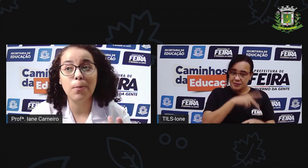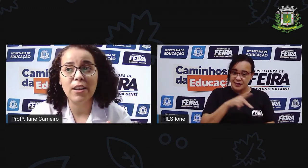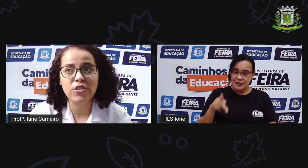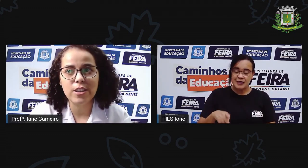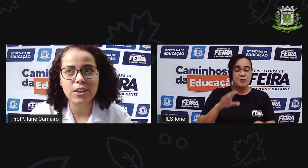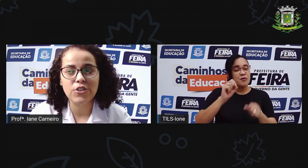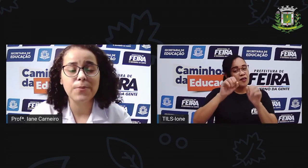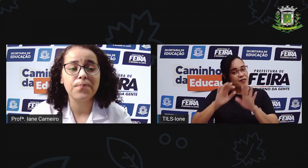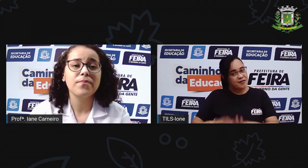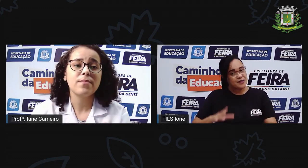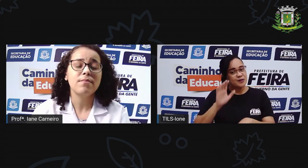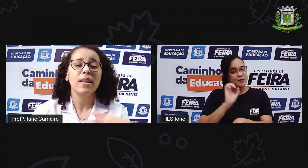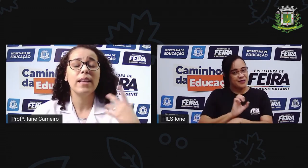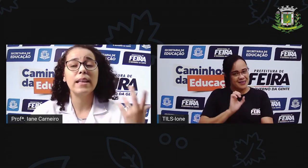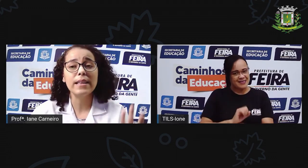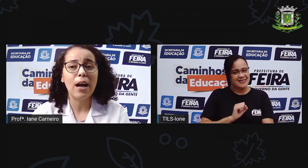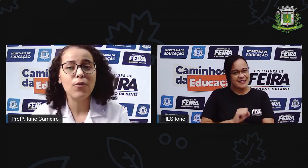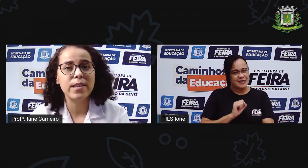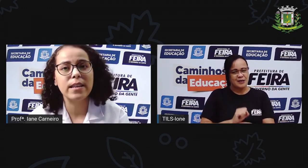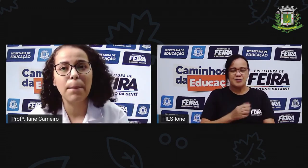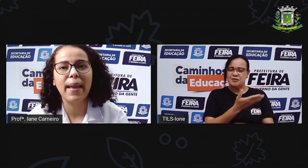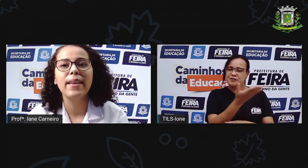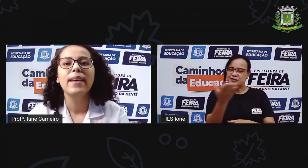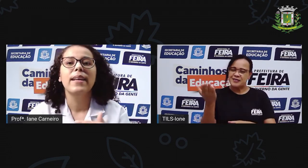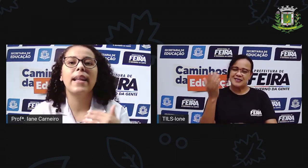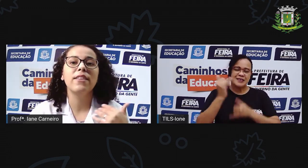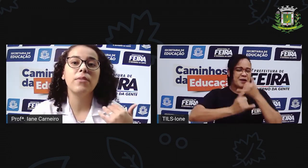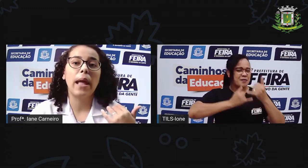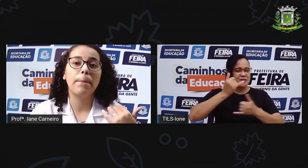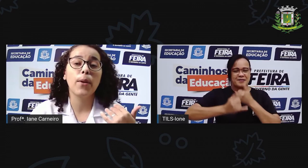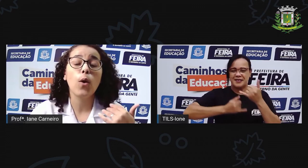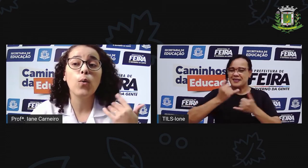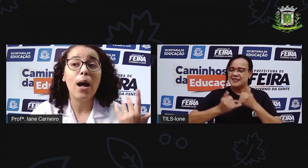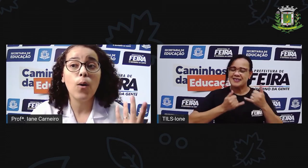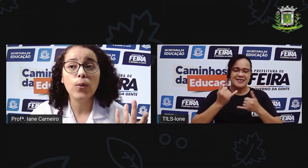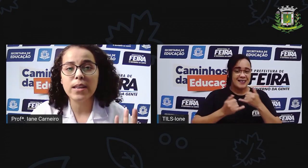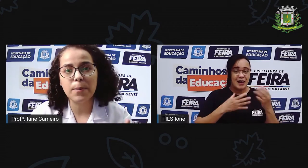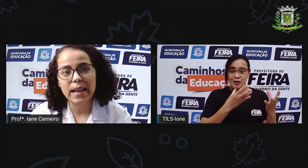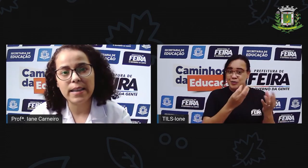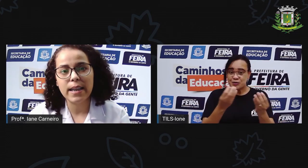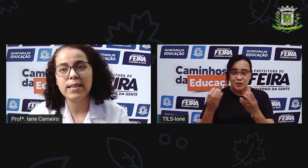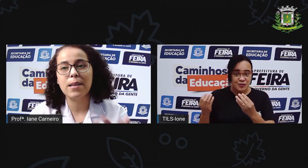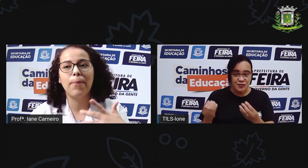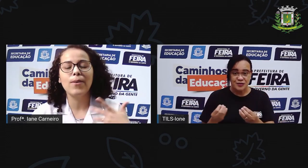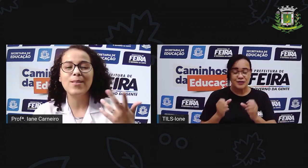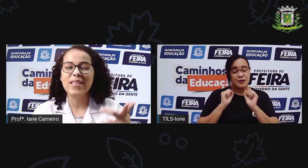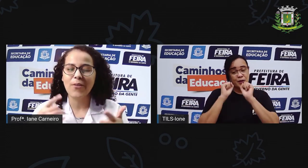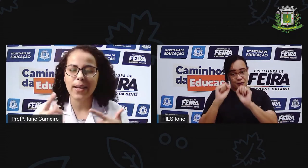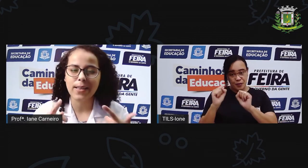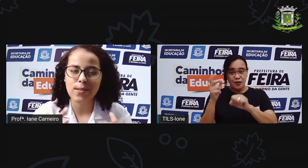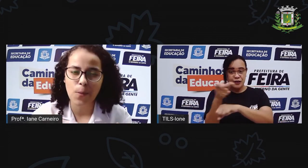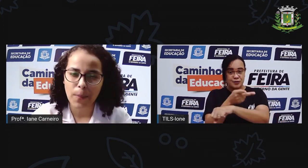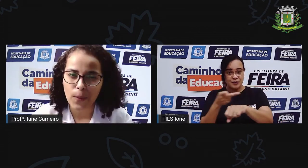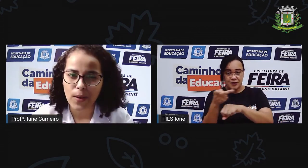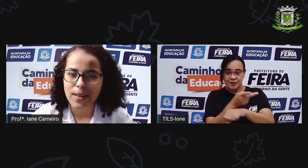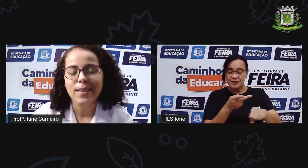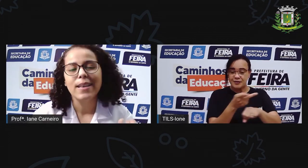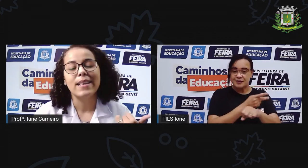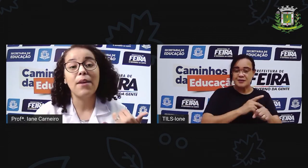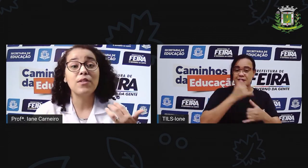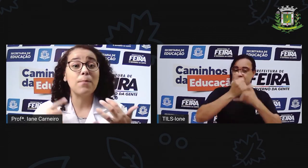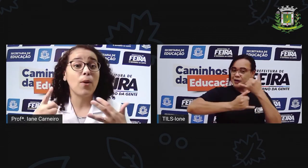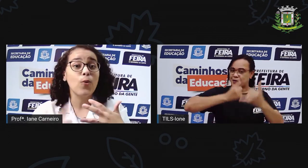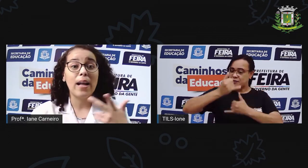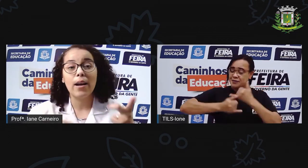divertido bastante. Que tal você também, né, procurar outras brincadeiras que possam ser feitas com bola,